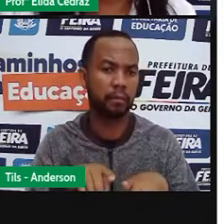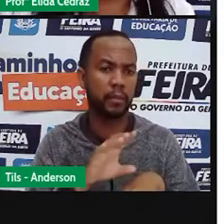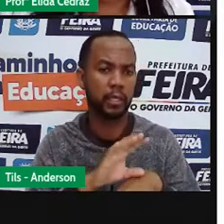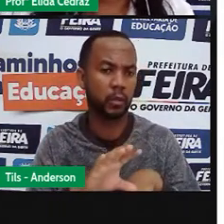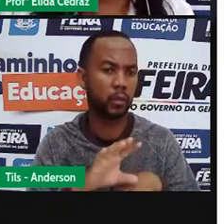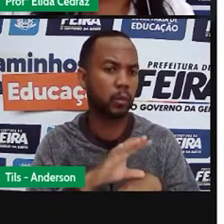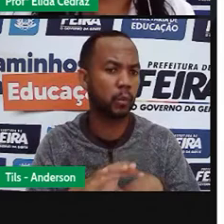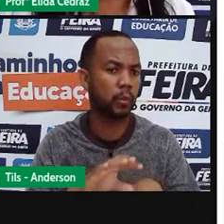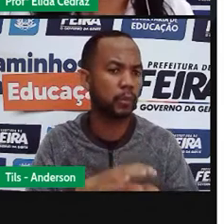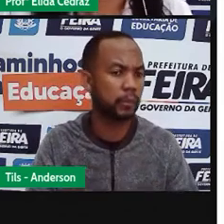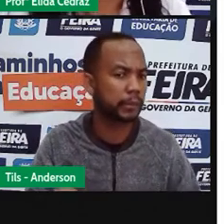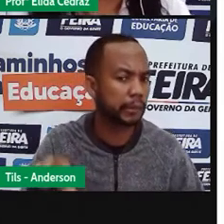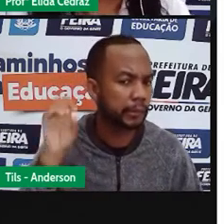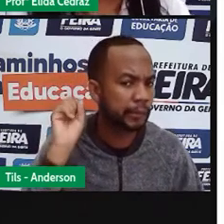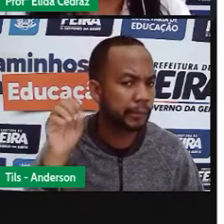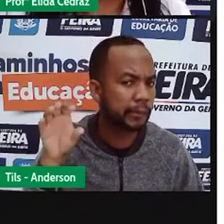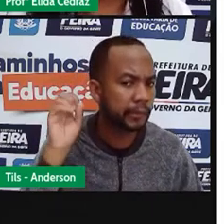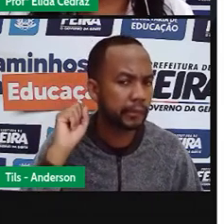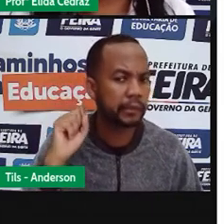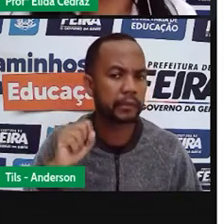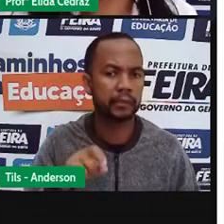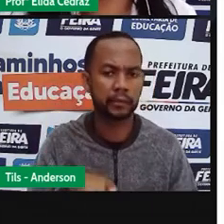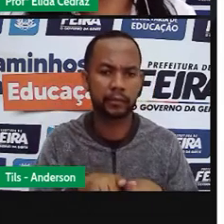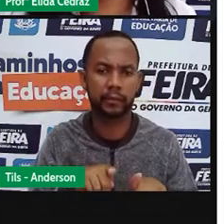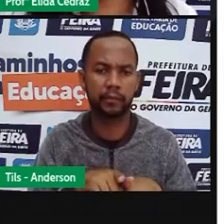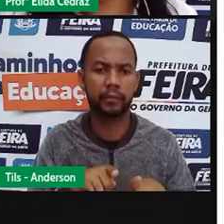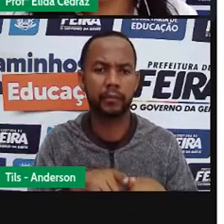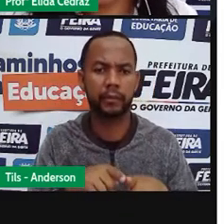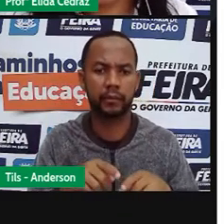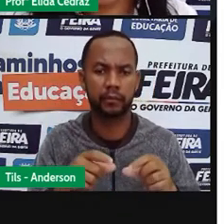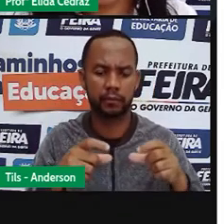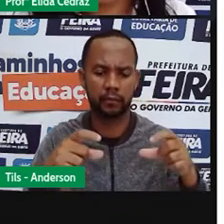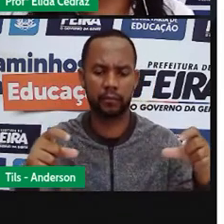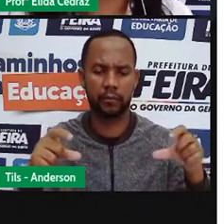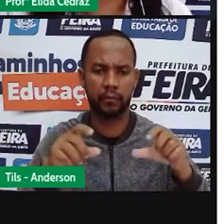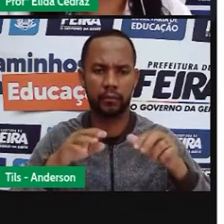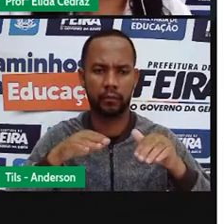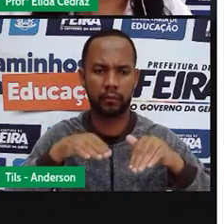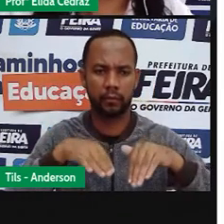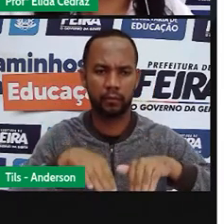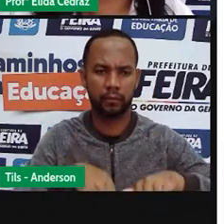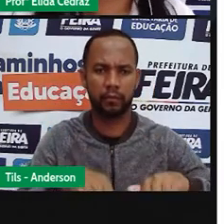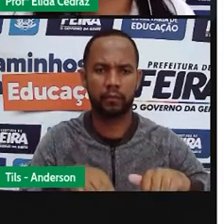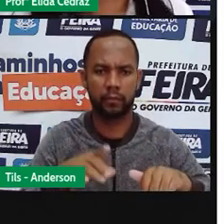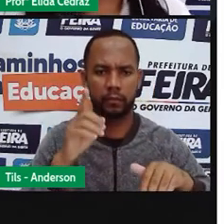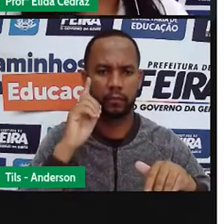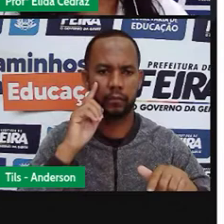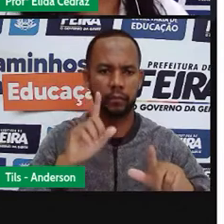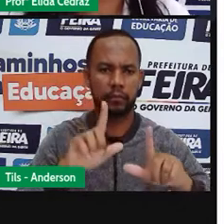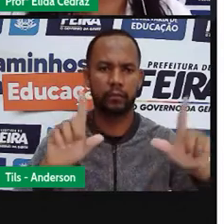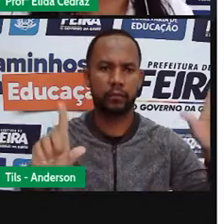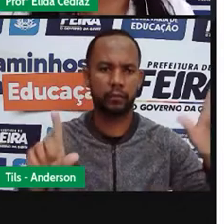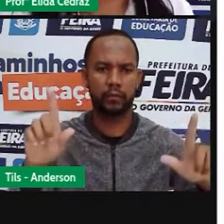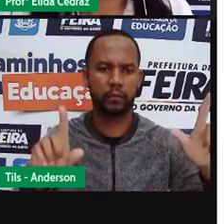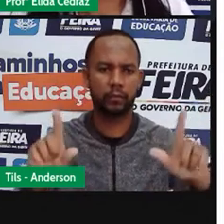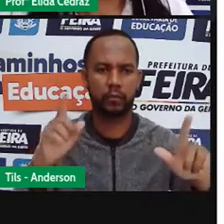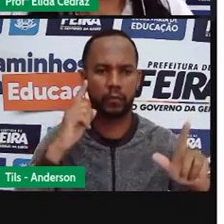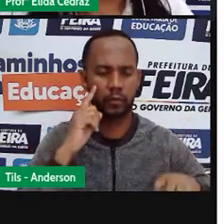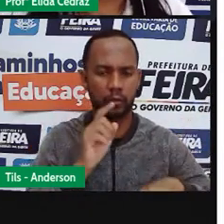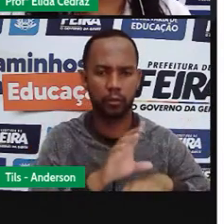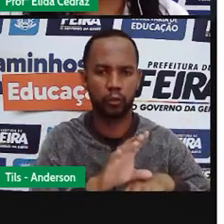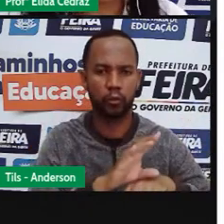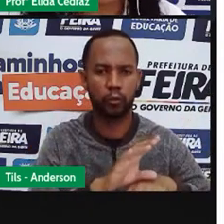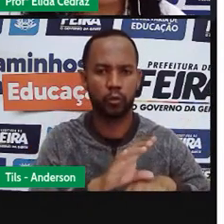fitas. Aqui também, as fitas VHS. Os filmes curtos eram